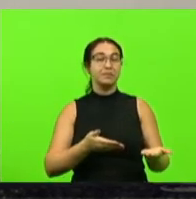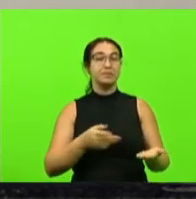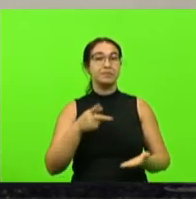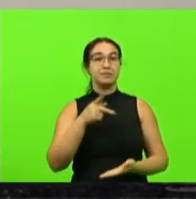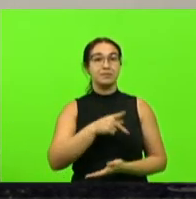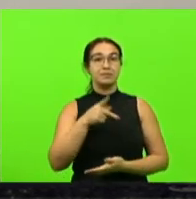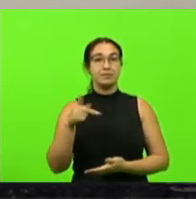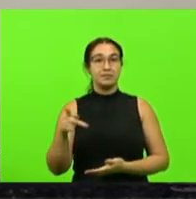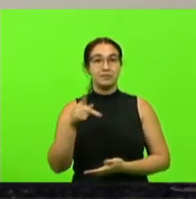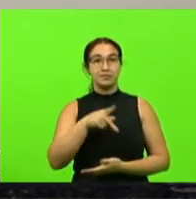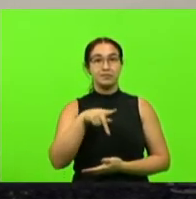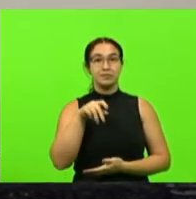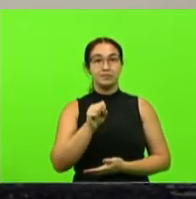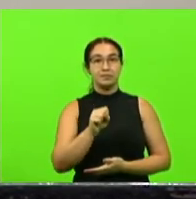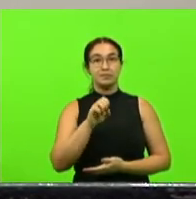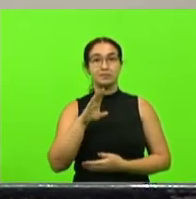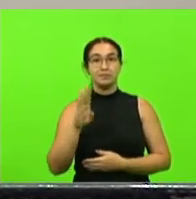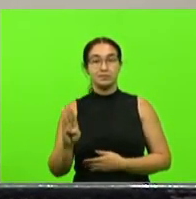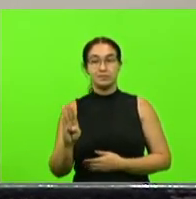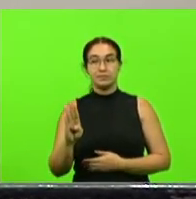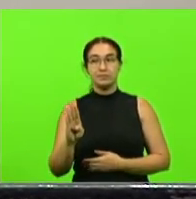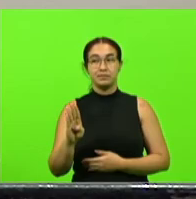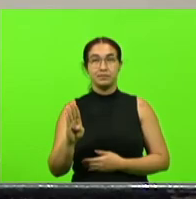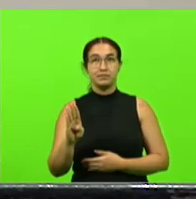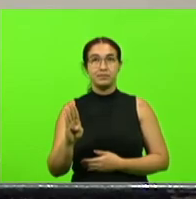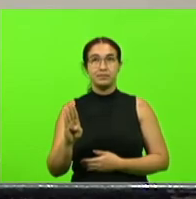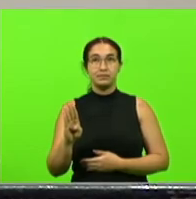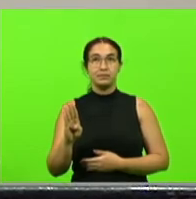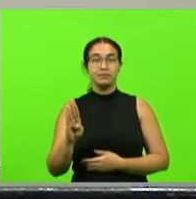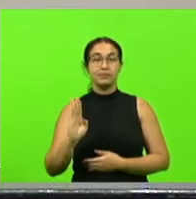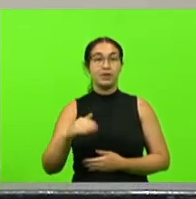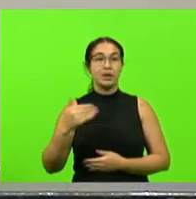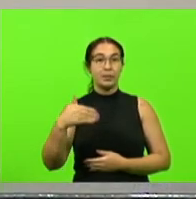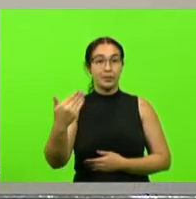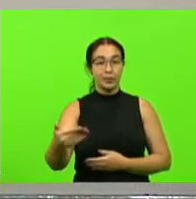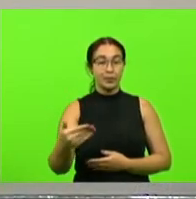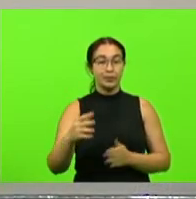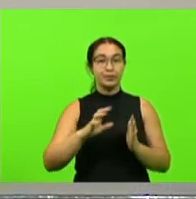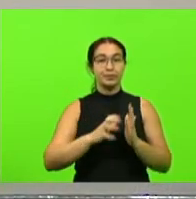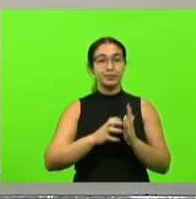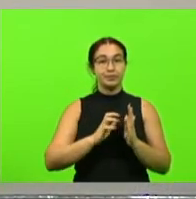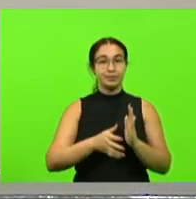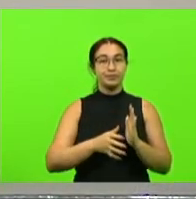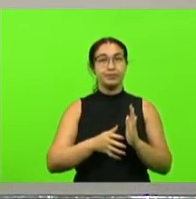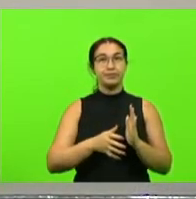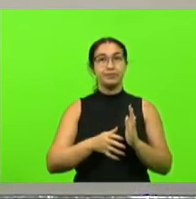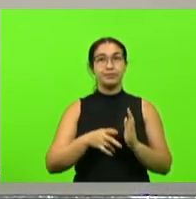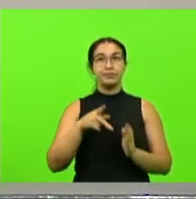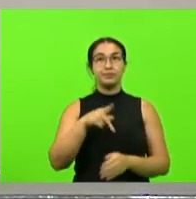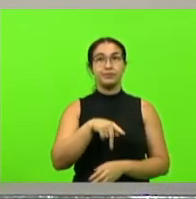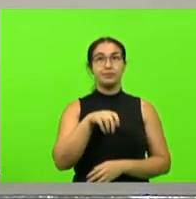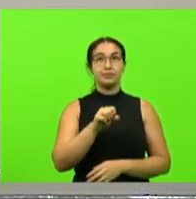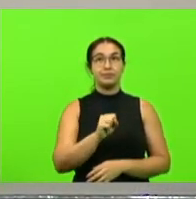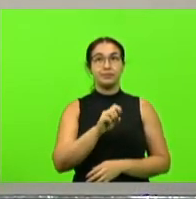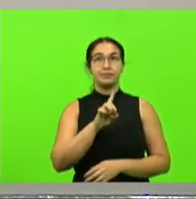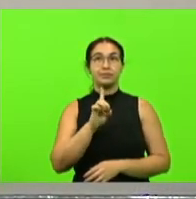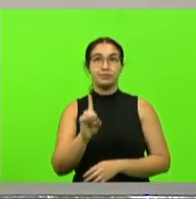PSB e o próximo horário ao bloco PSD